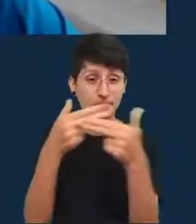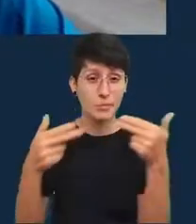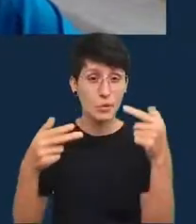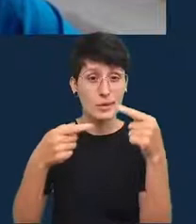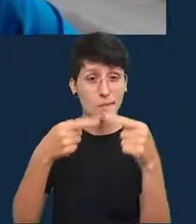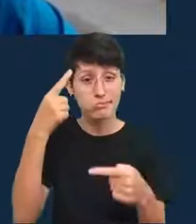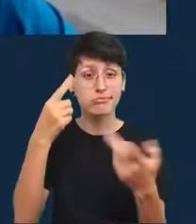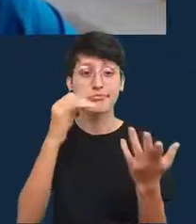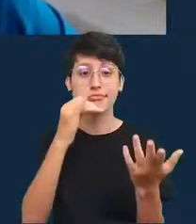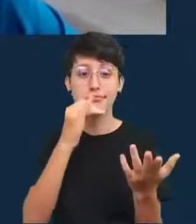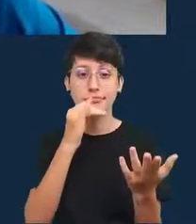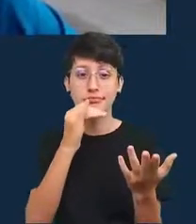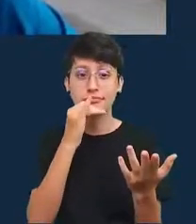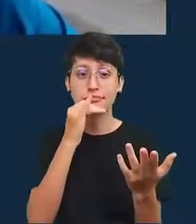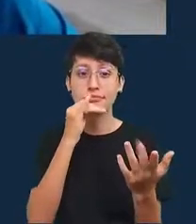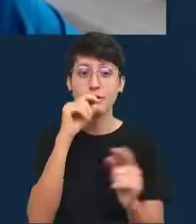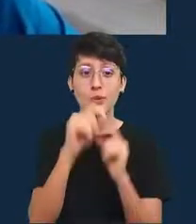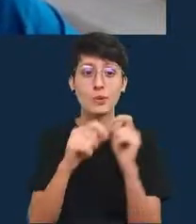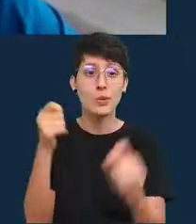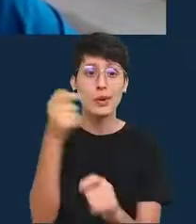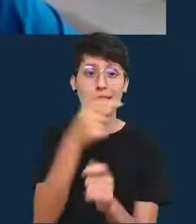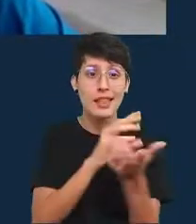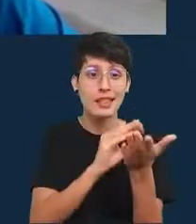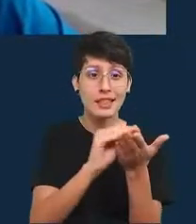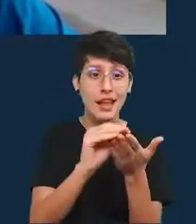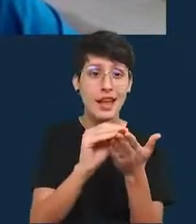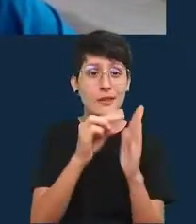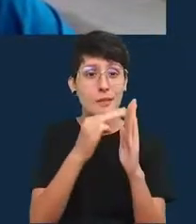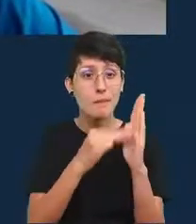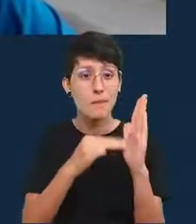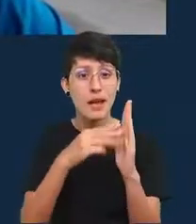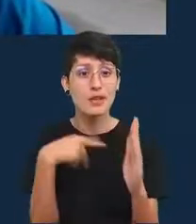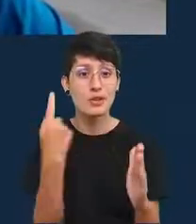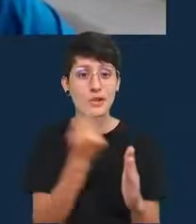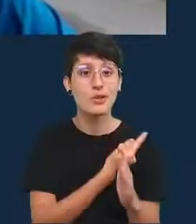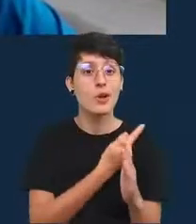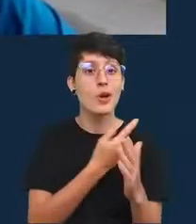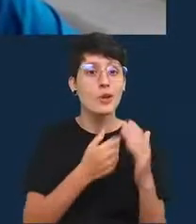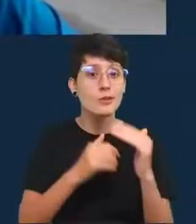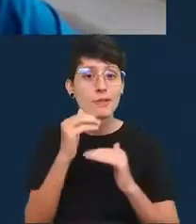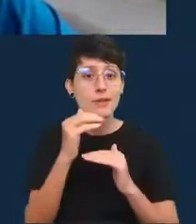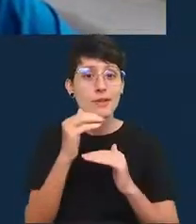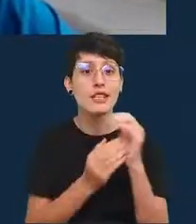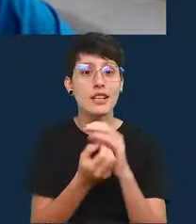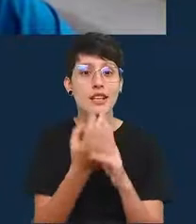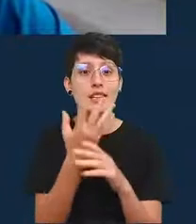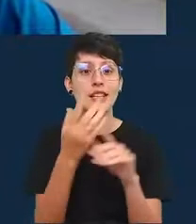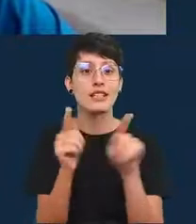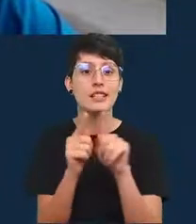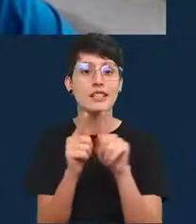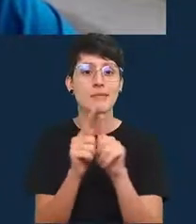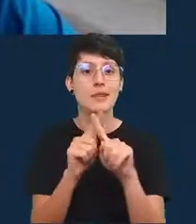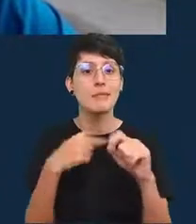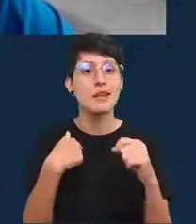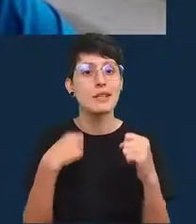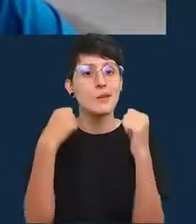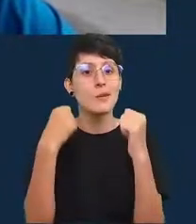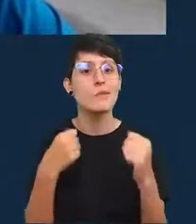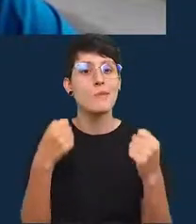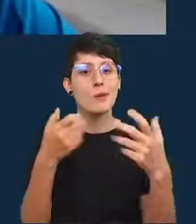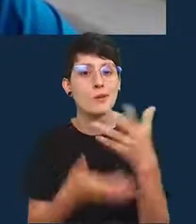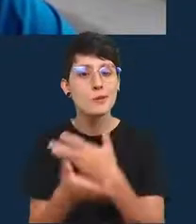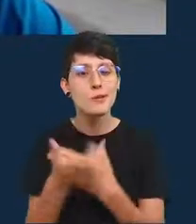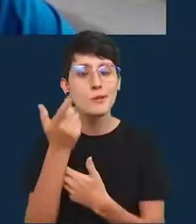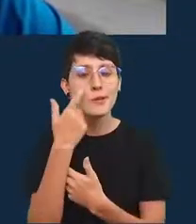do que os dados que esses métodos para os quais os métodos são construídos mas eu posso dar uma olhada